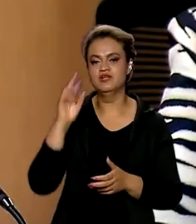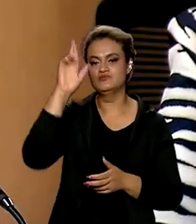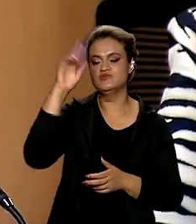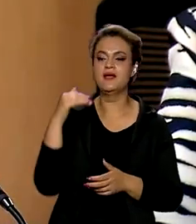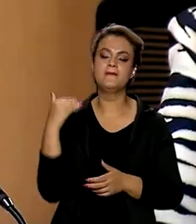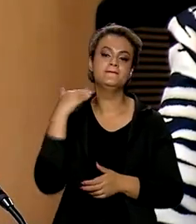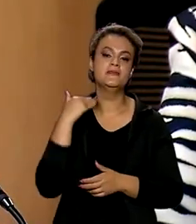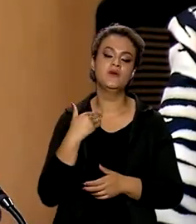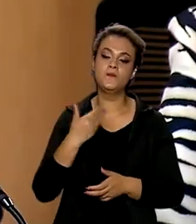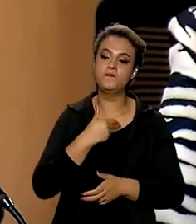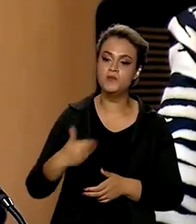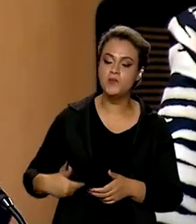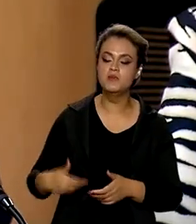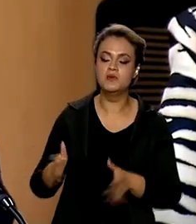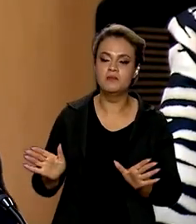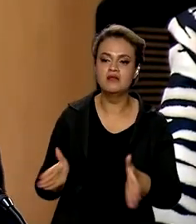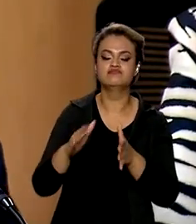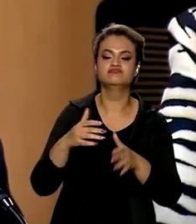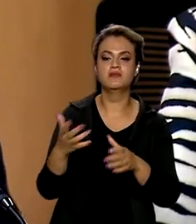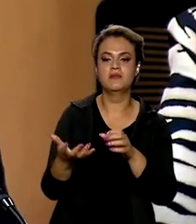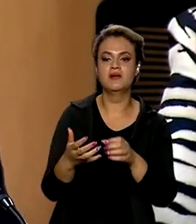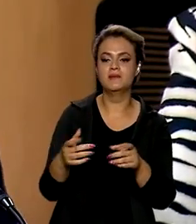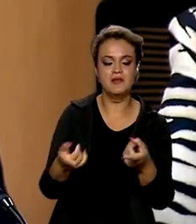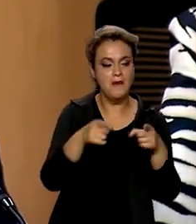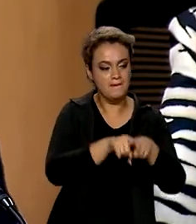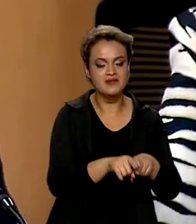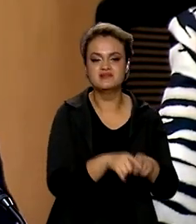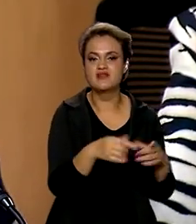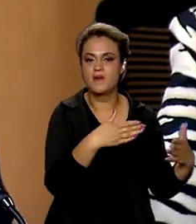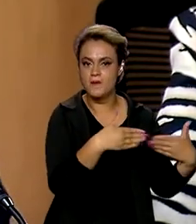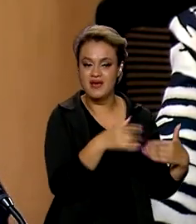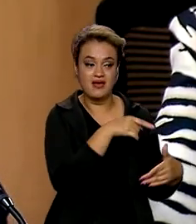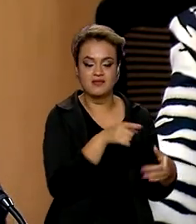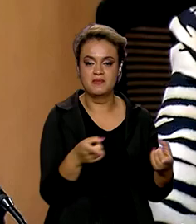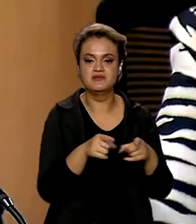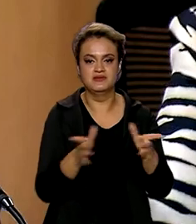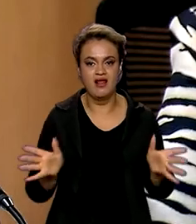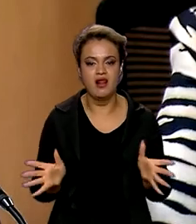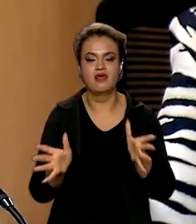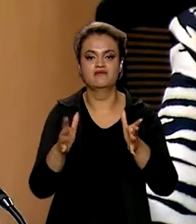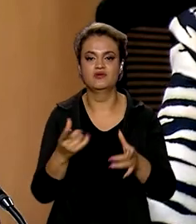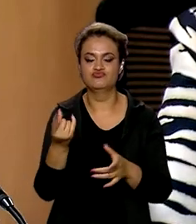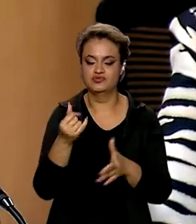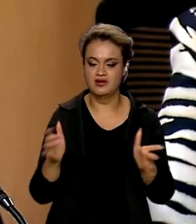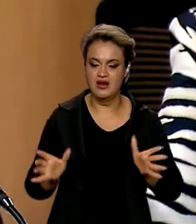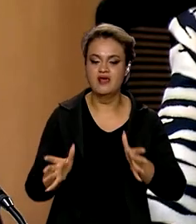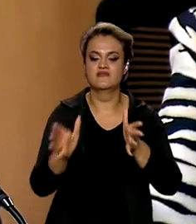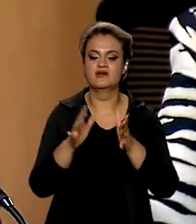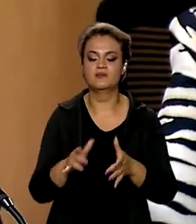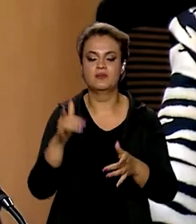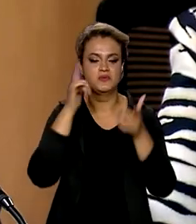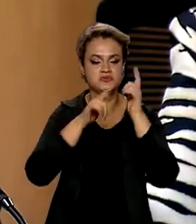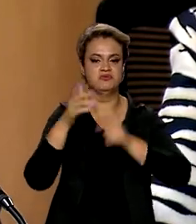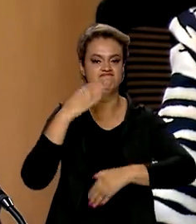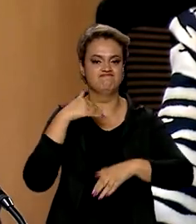bancos públicos têm que induzir e construir uma parceria com os mercados para poder alavancar os recursos necessários a esse gigantesco enfrentamento.